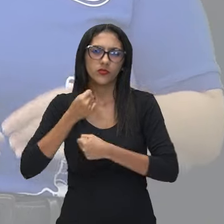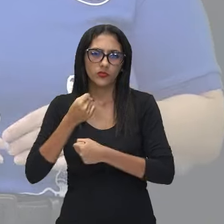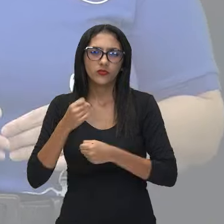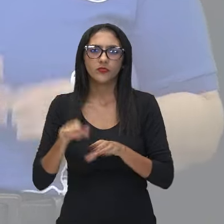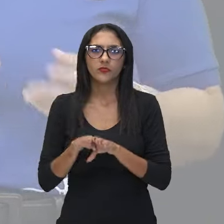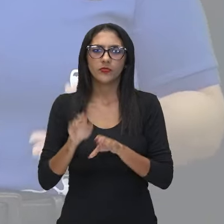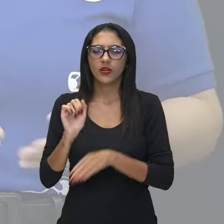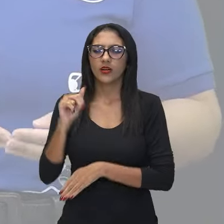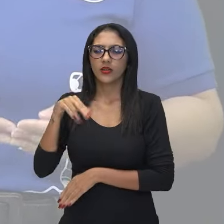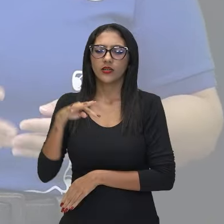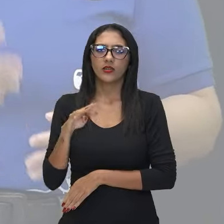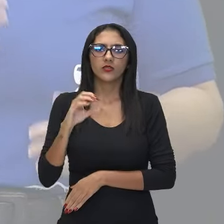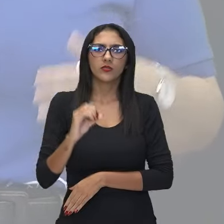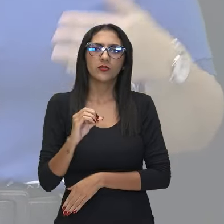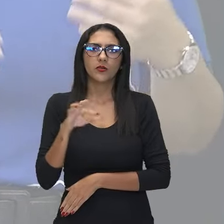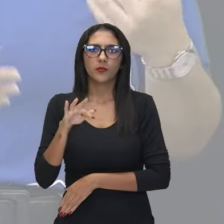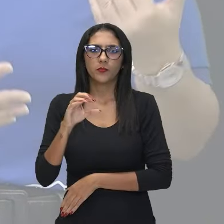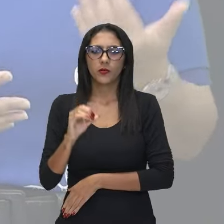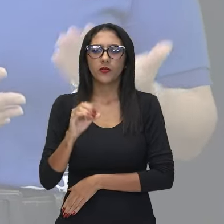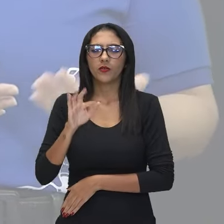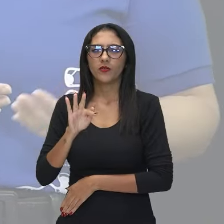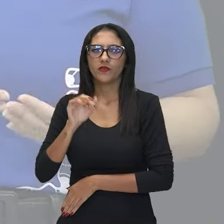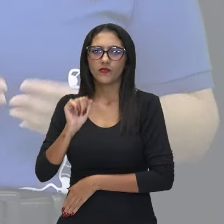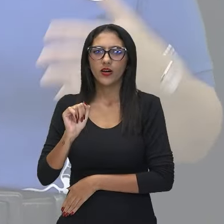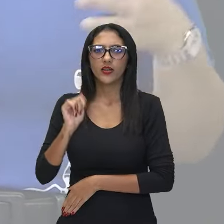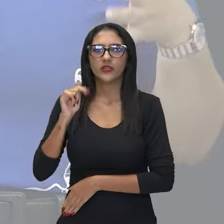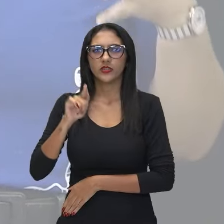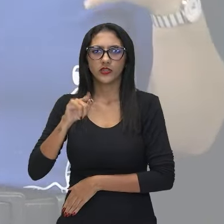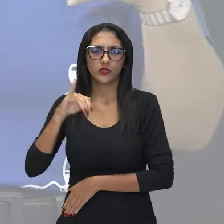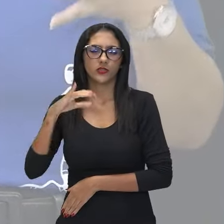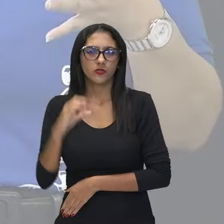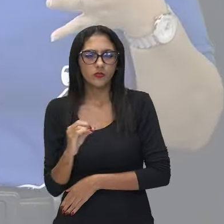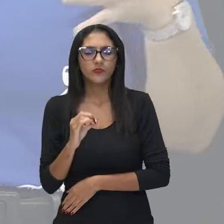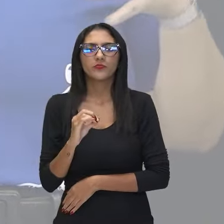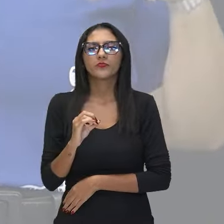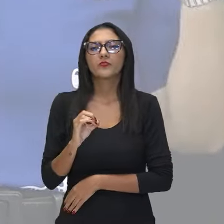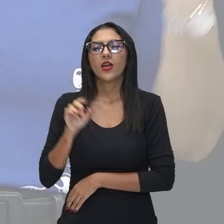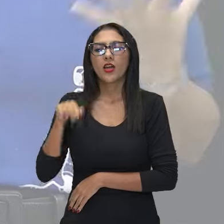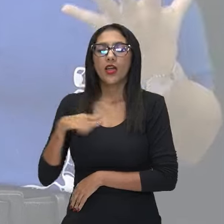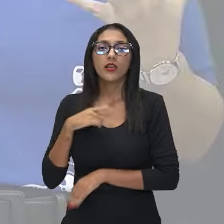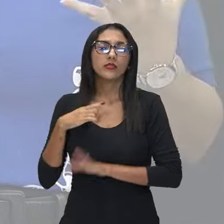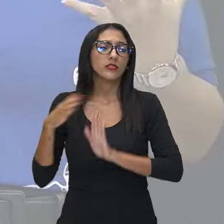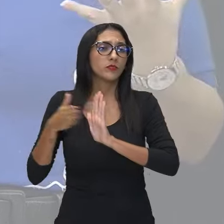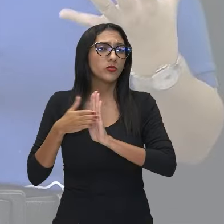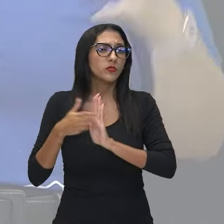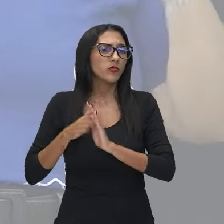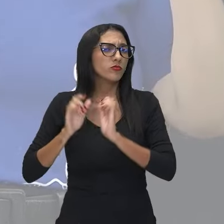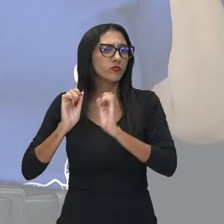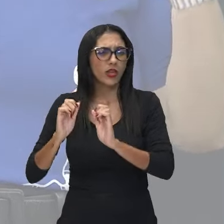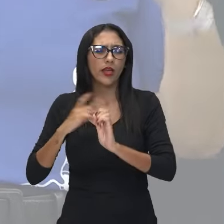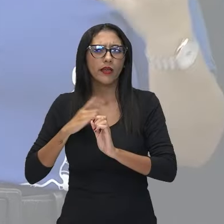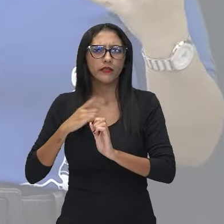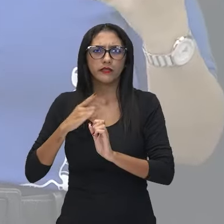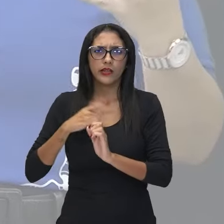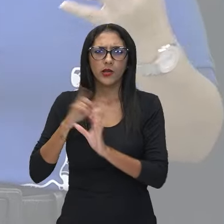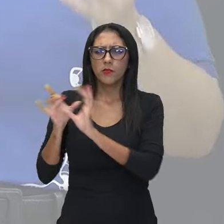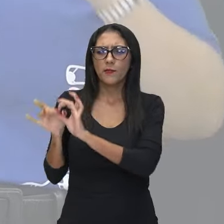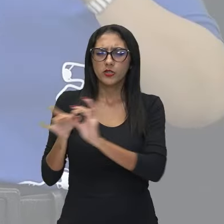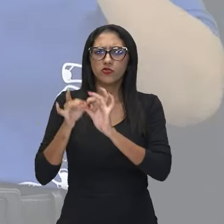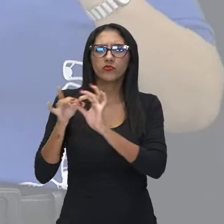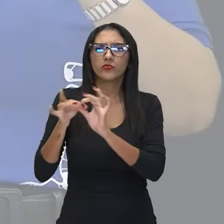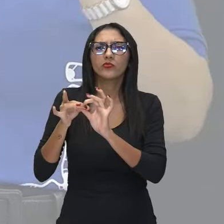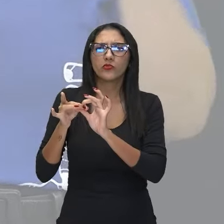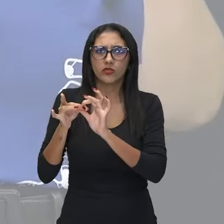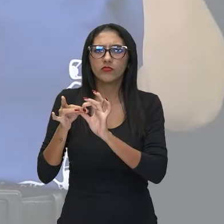o movimento antropofático, que dentro desses processos, ele propunha uma síntese cultural, ou seja,